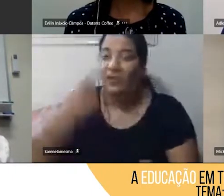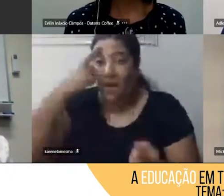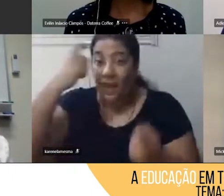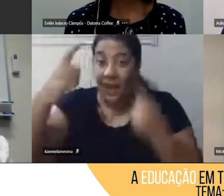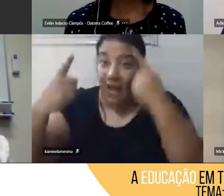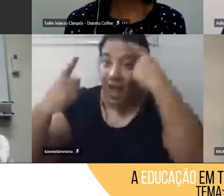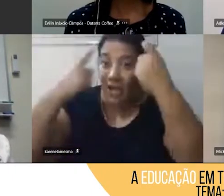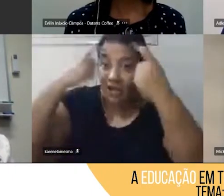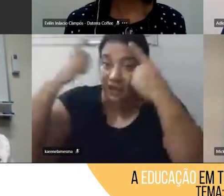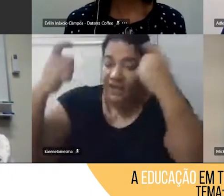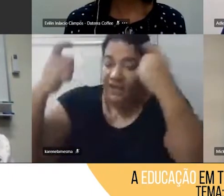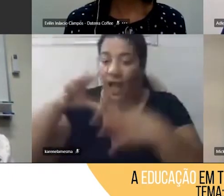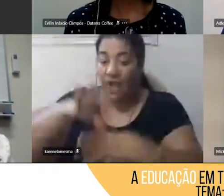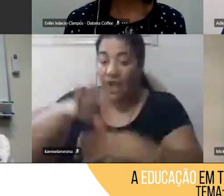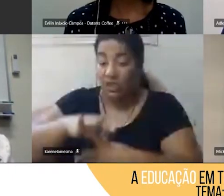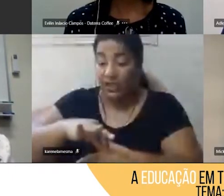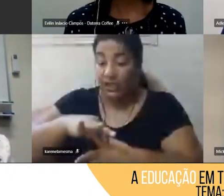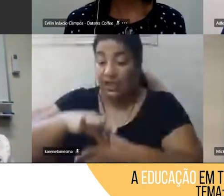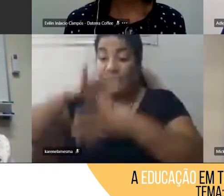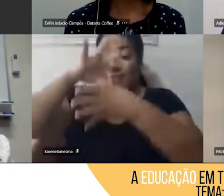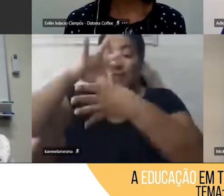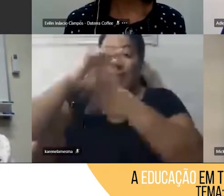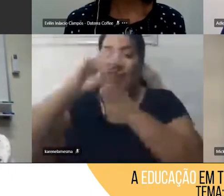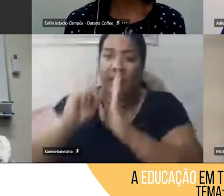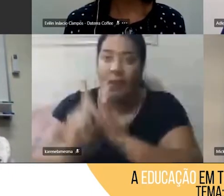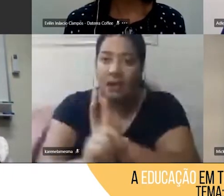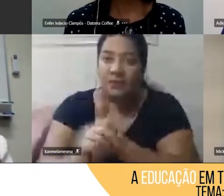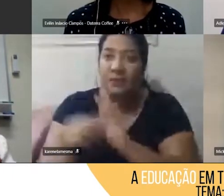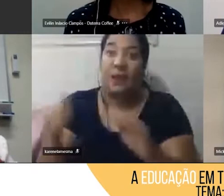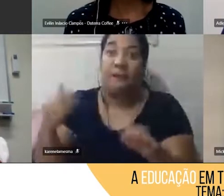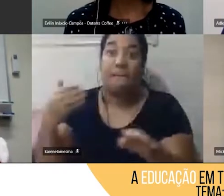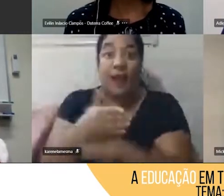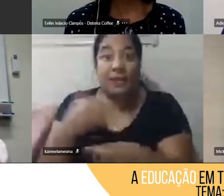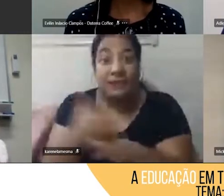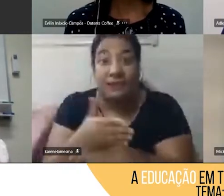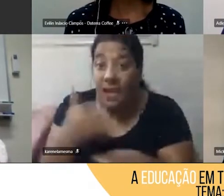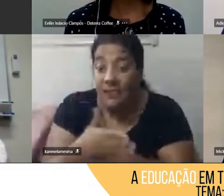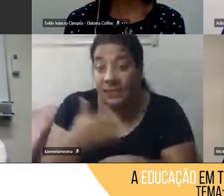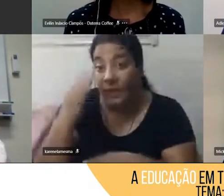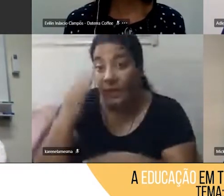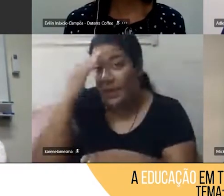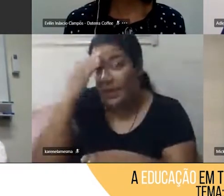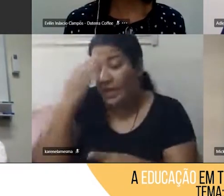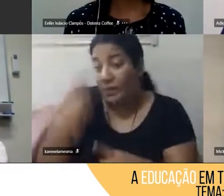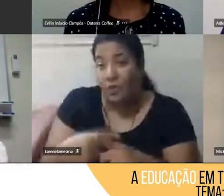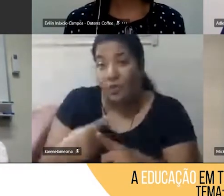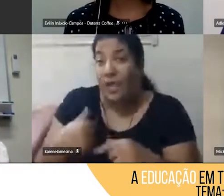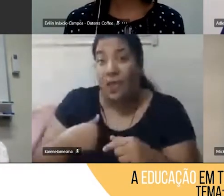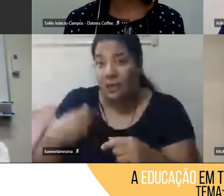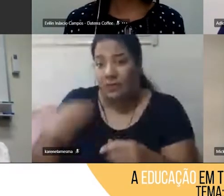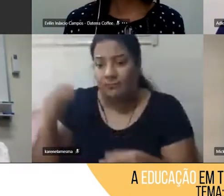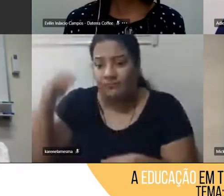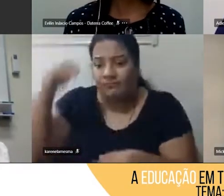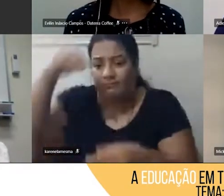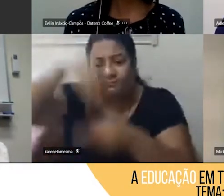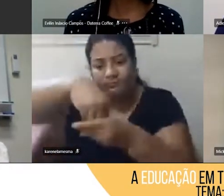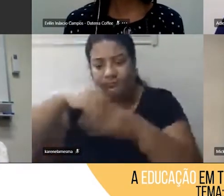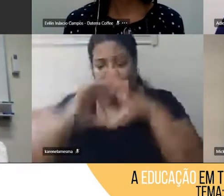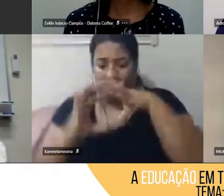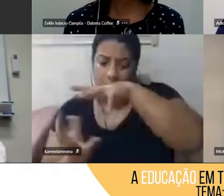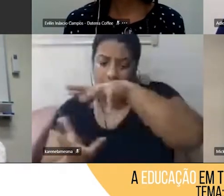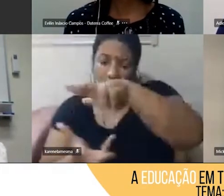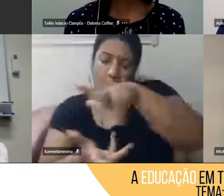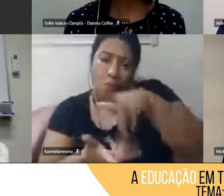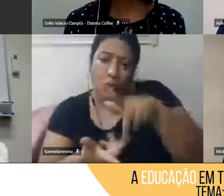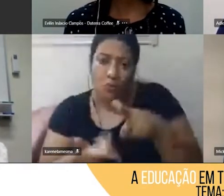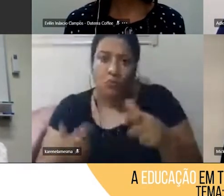liderança, a participação, né, entendendo que eu faço parte do mundo e que eu pertenço ao mundo, por